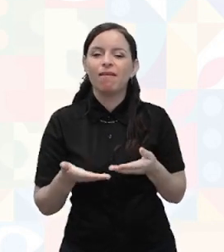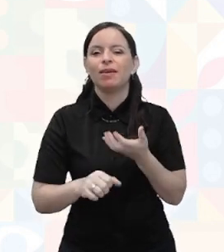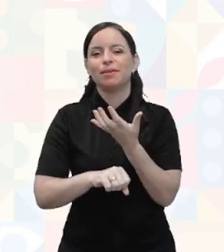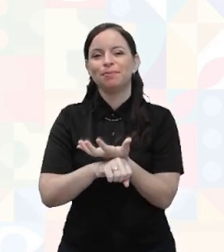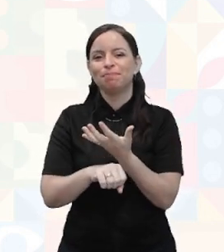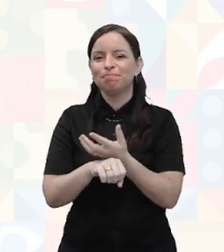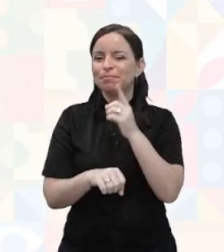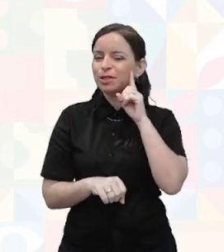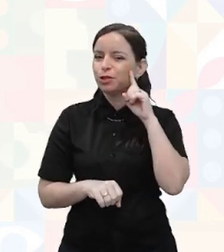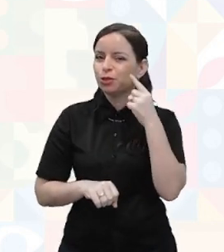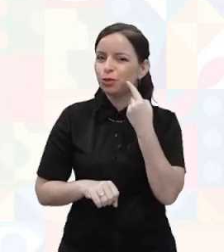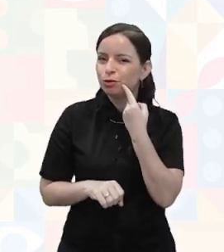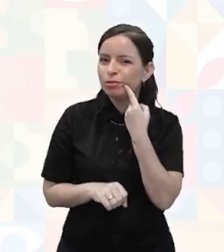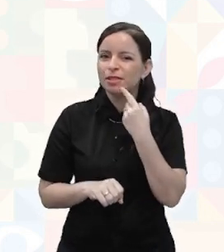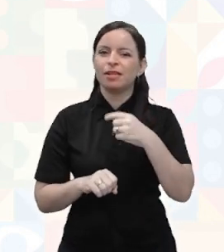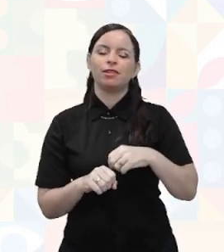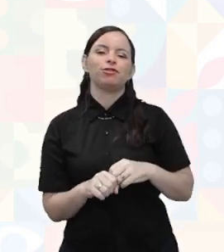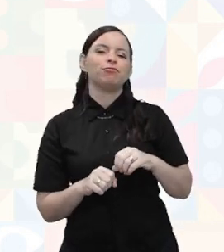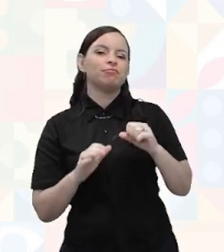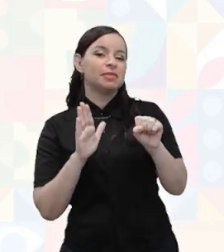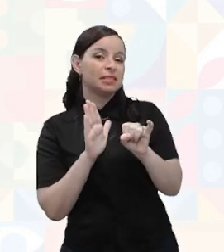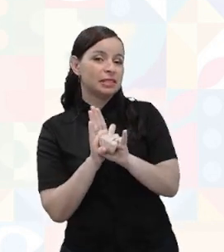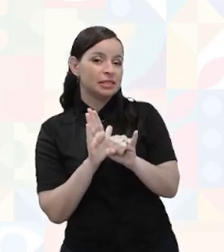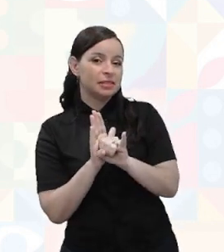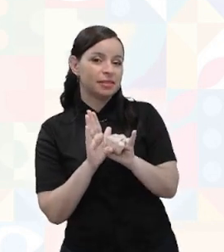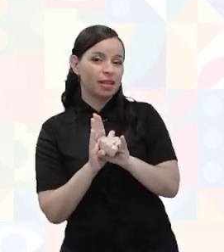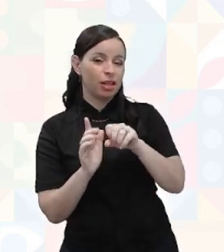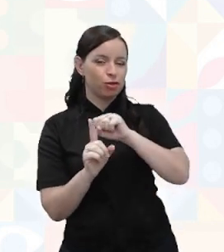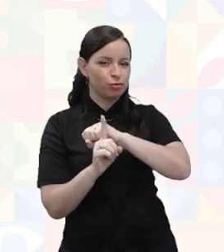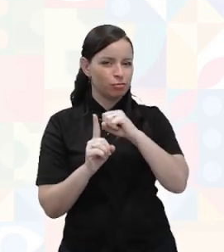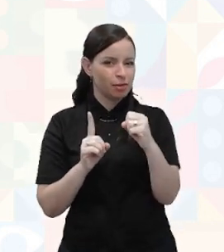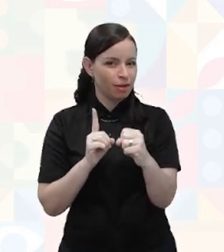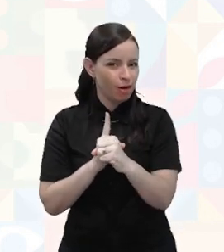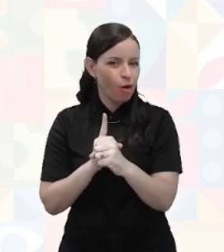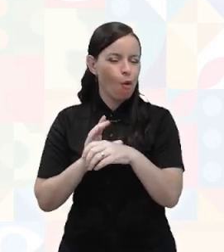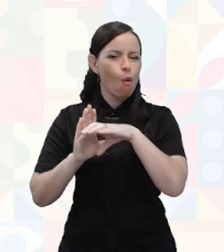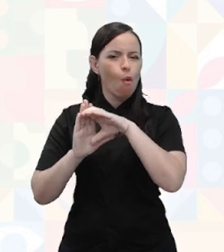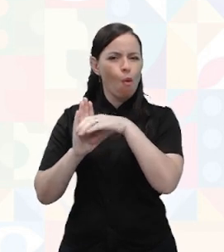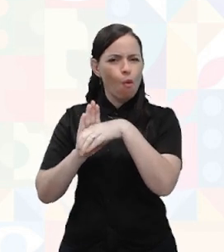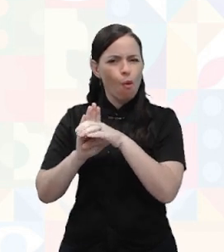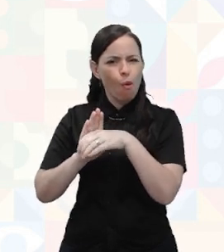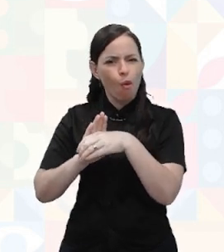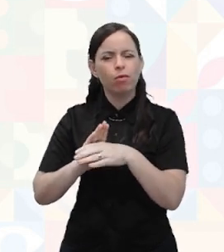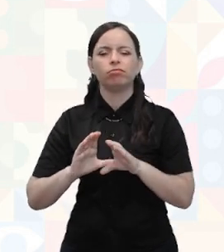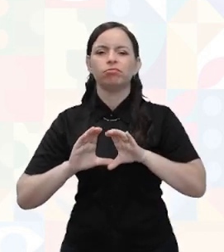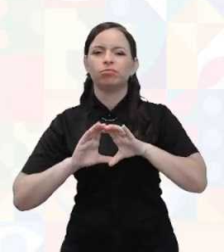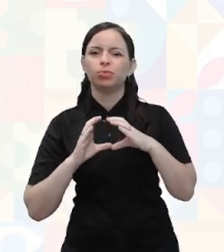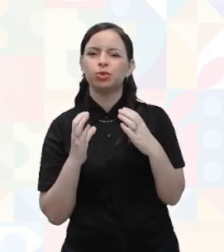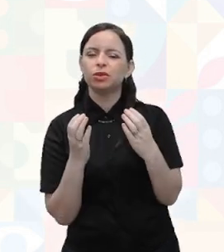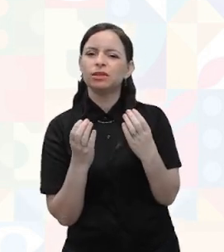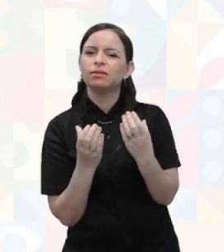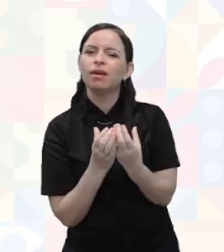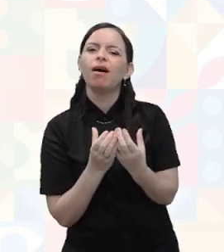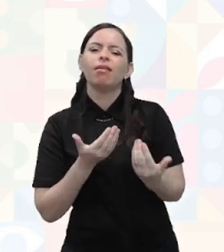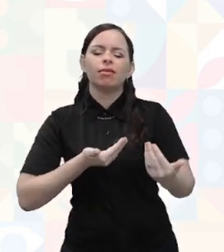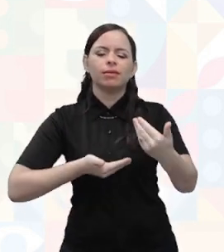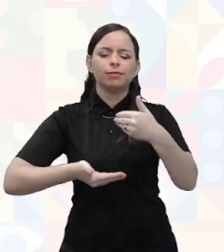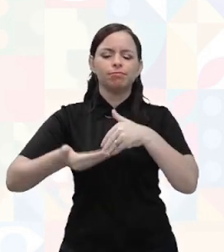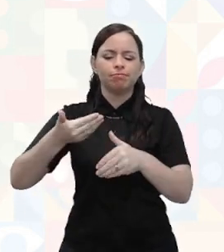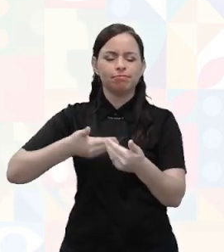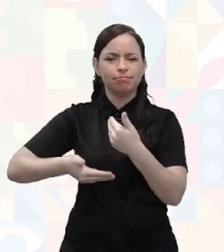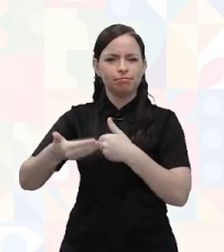surdez e identidade social, a gente vai falar um pouquinho sobre o conceito de comunidade, a quais comunidades nós integramos